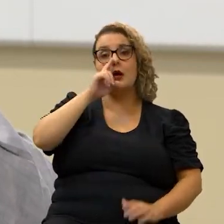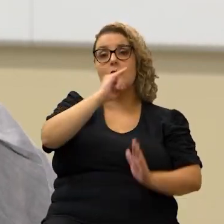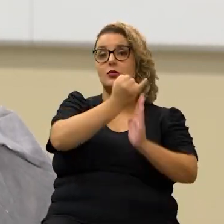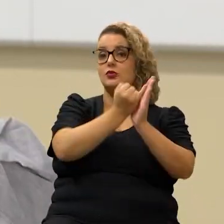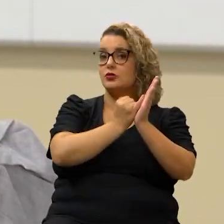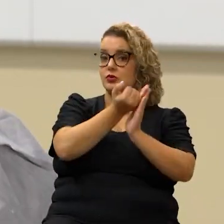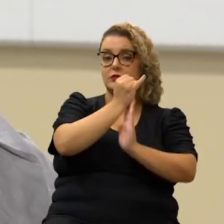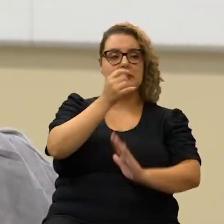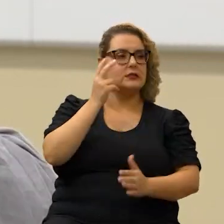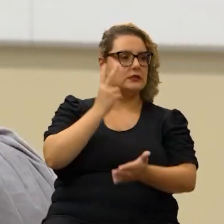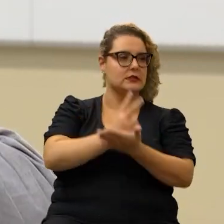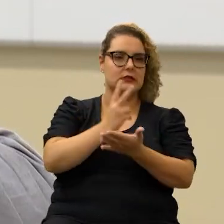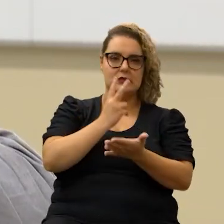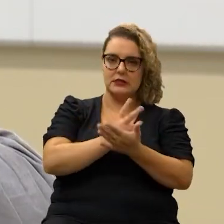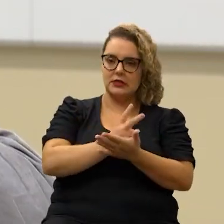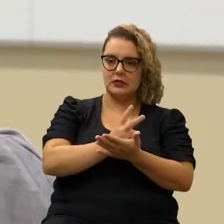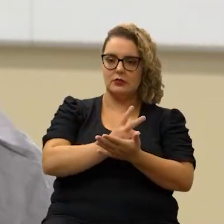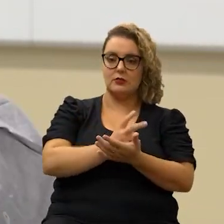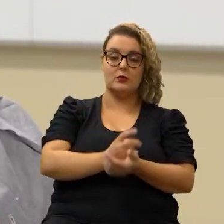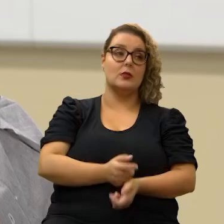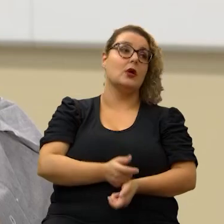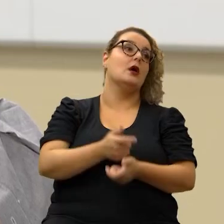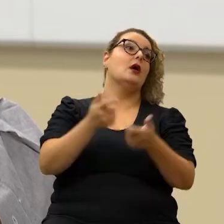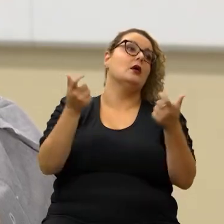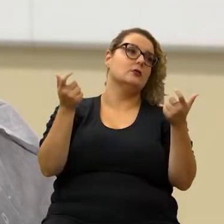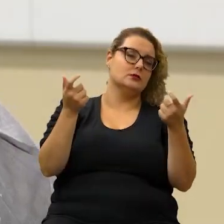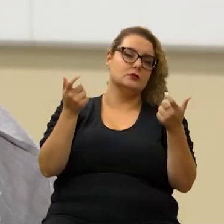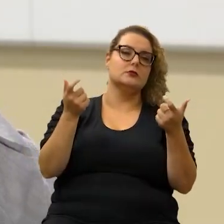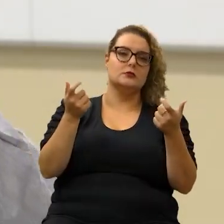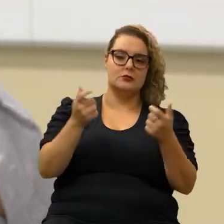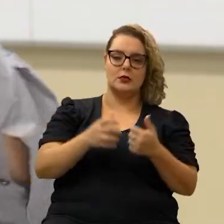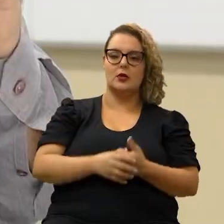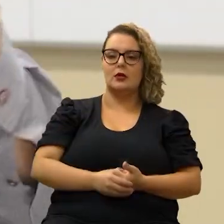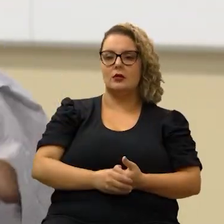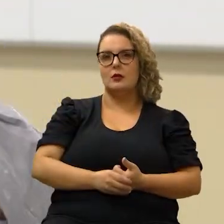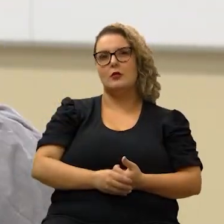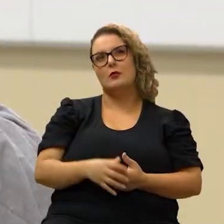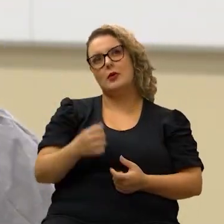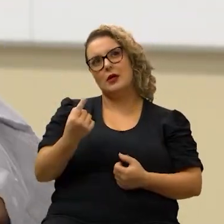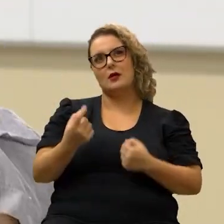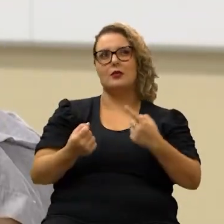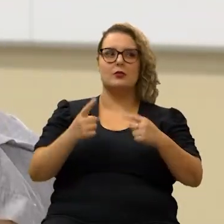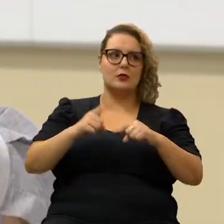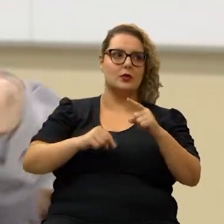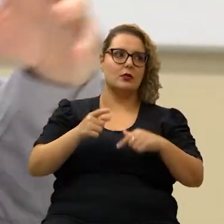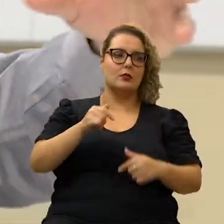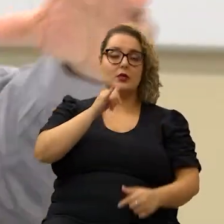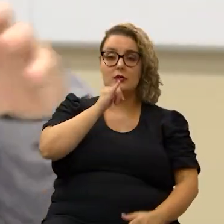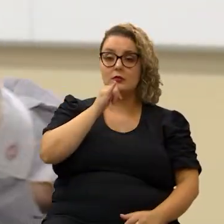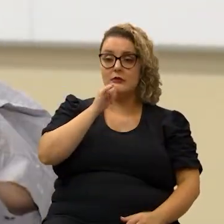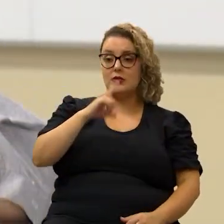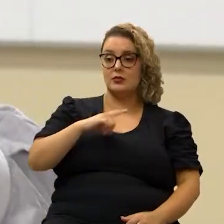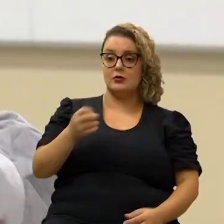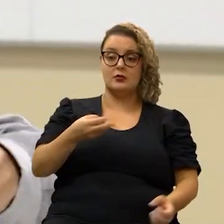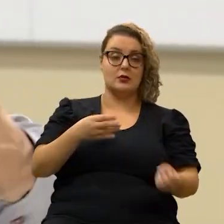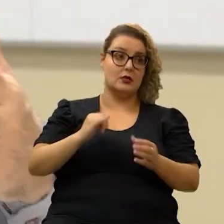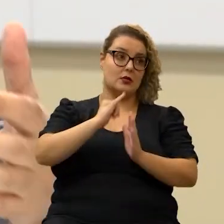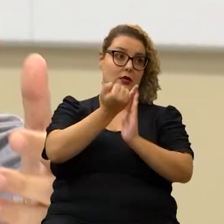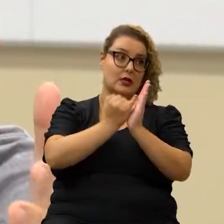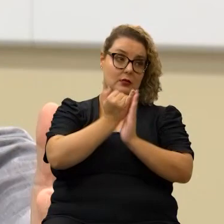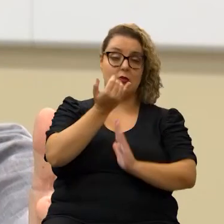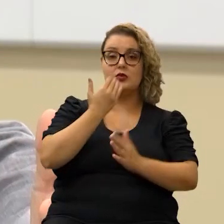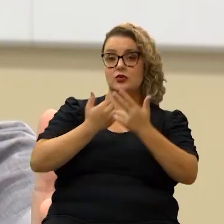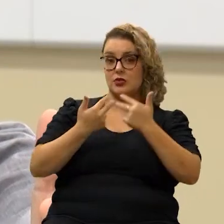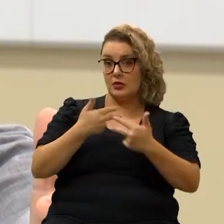risco de inflação sempre ele é alto principalmente às vezes para alguns produtos específicos por exemplo tivemos recentemente